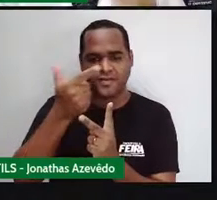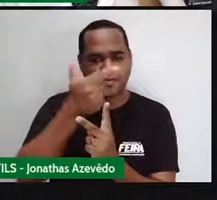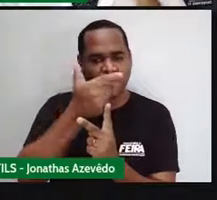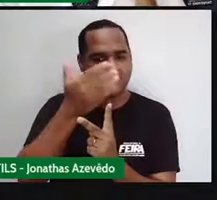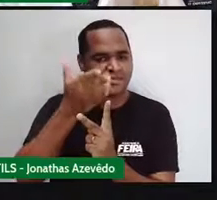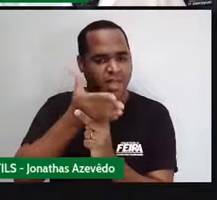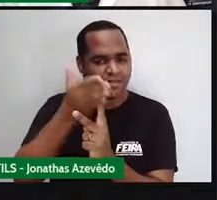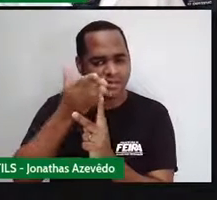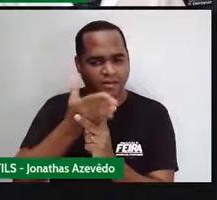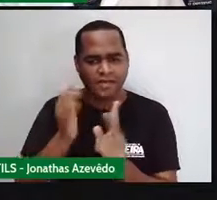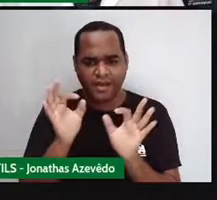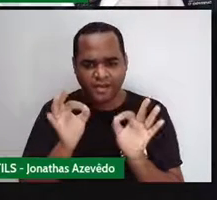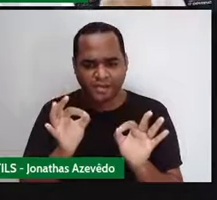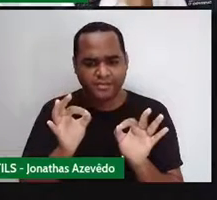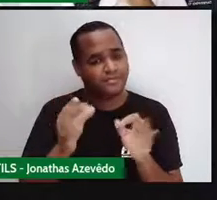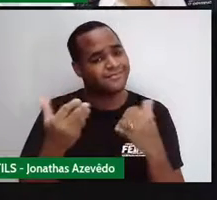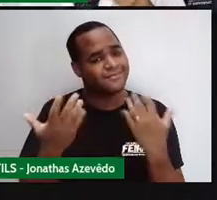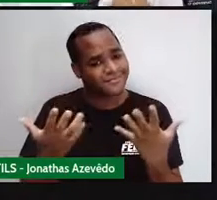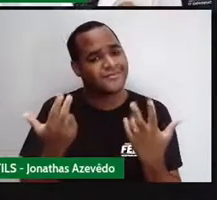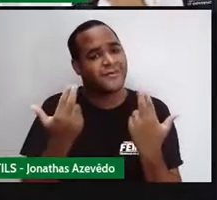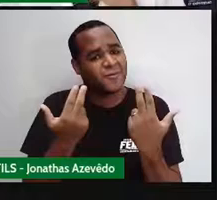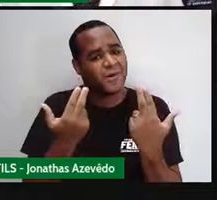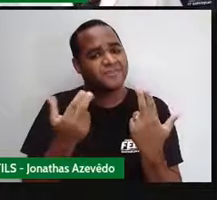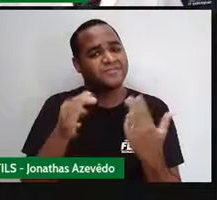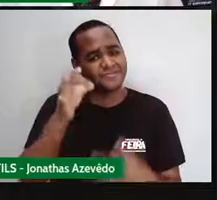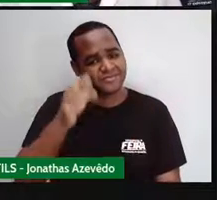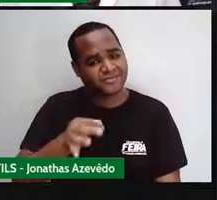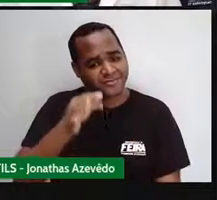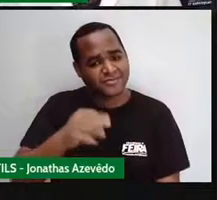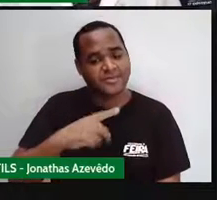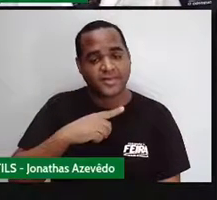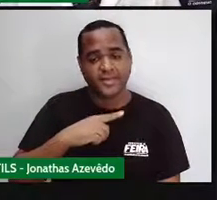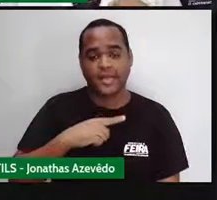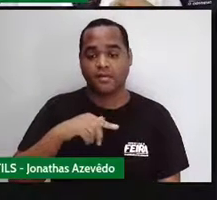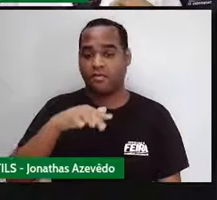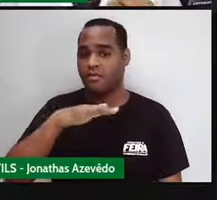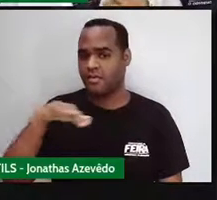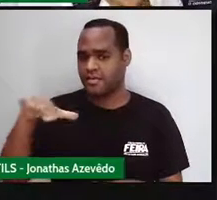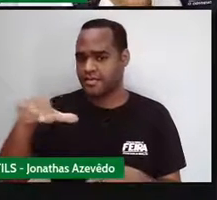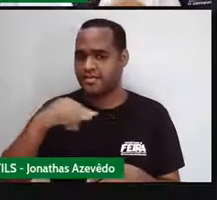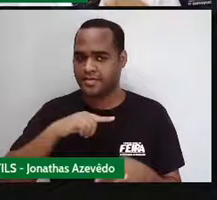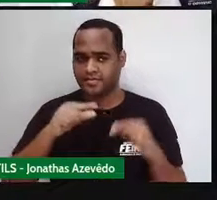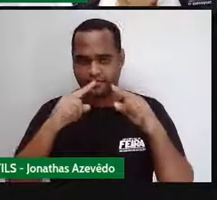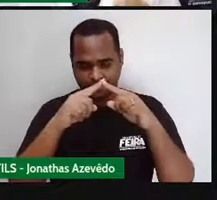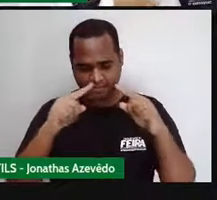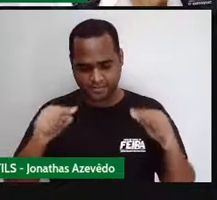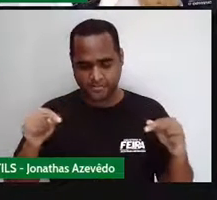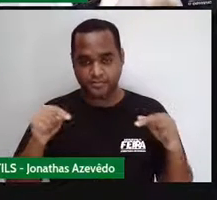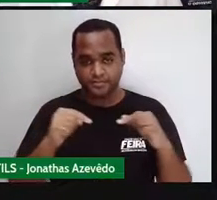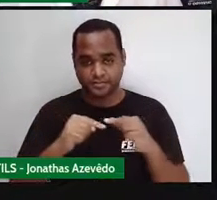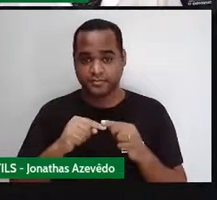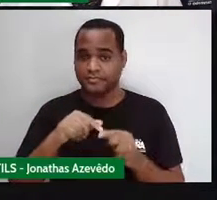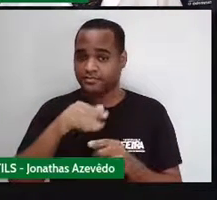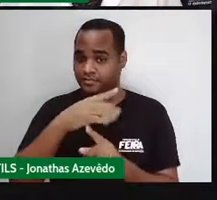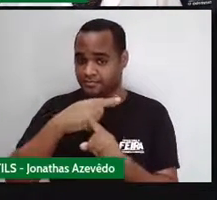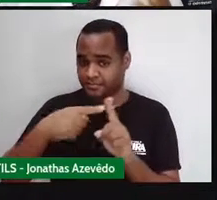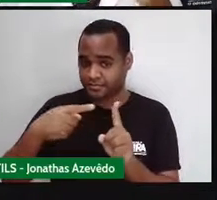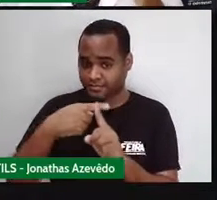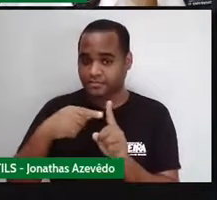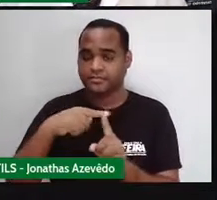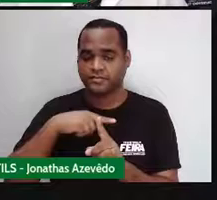Exatamente. A área do losango ali está sendo metade da área do retângulo.